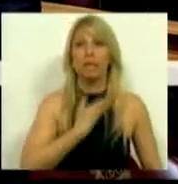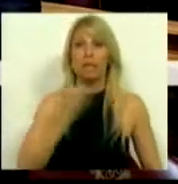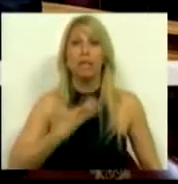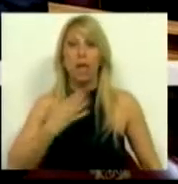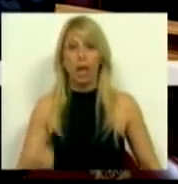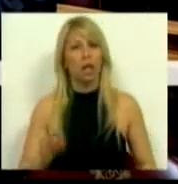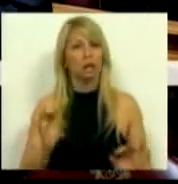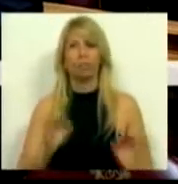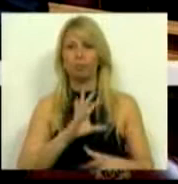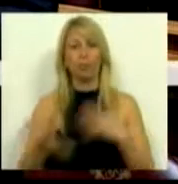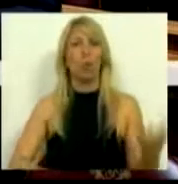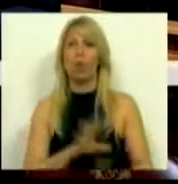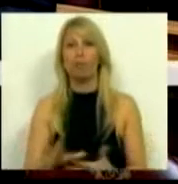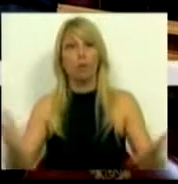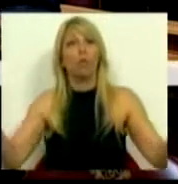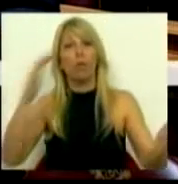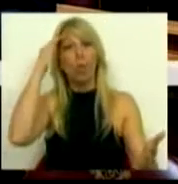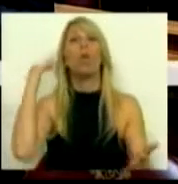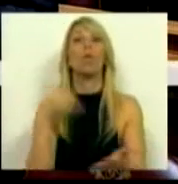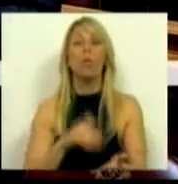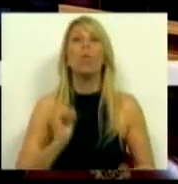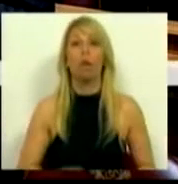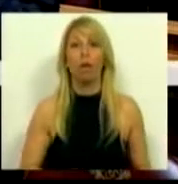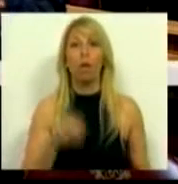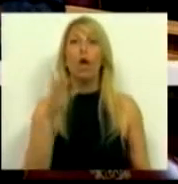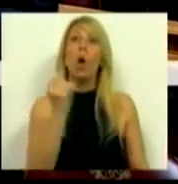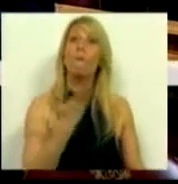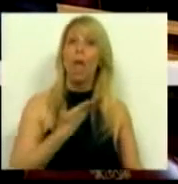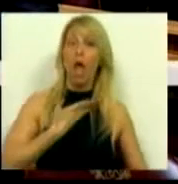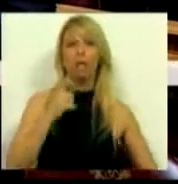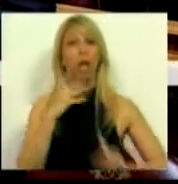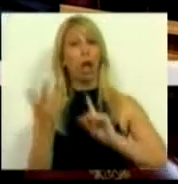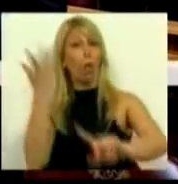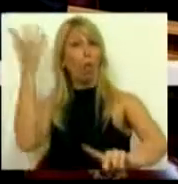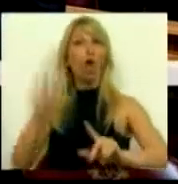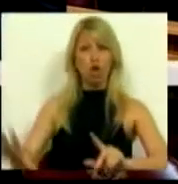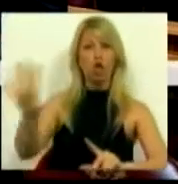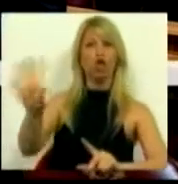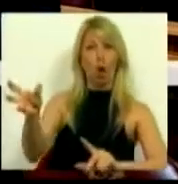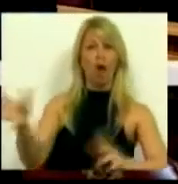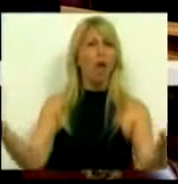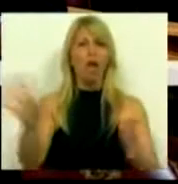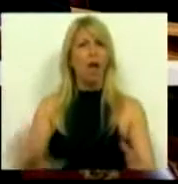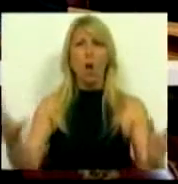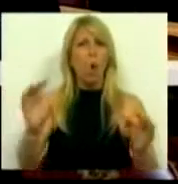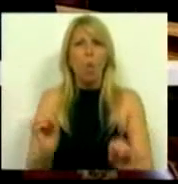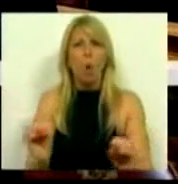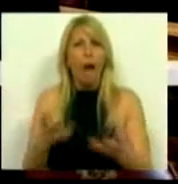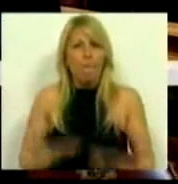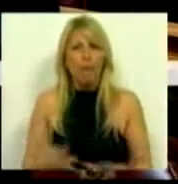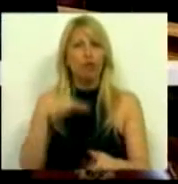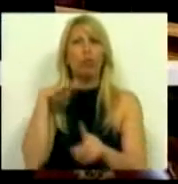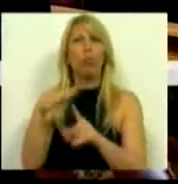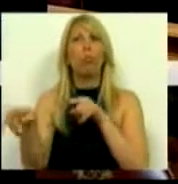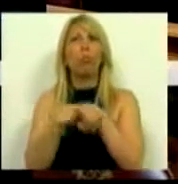atrapalhada. E temos que concluir que o PSD, que é hegemónico e o CDS naquela zona não têm peso político para influenciar a decisão do